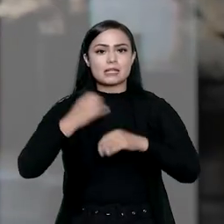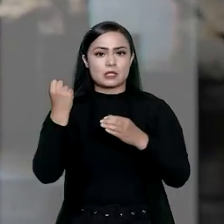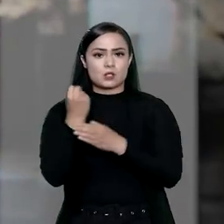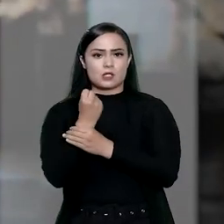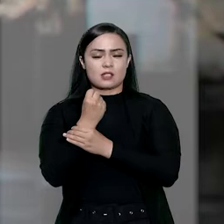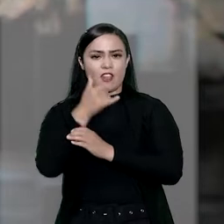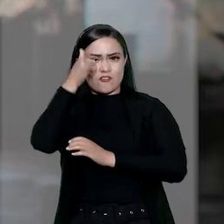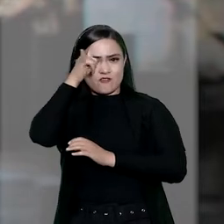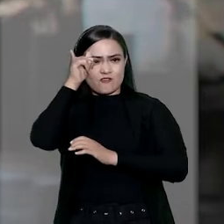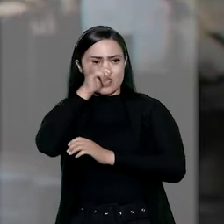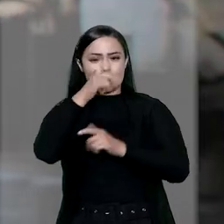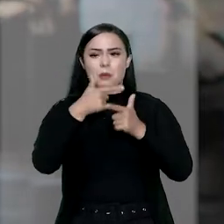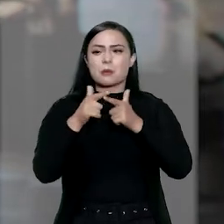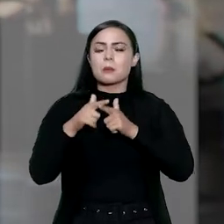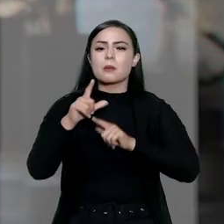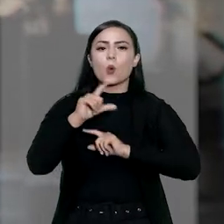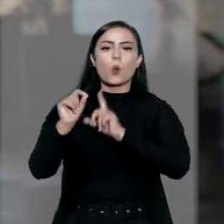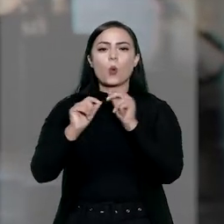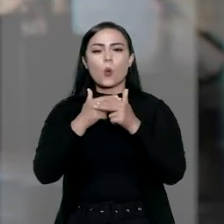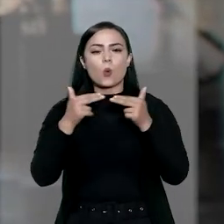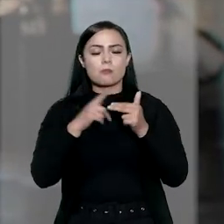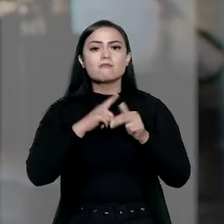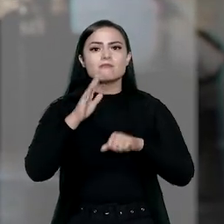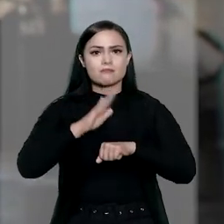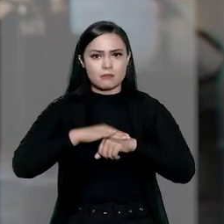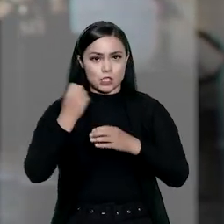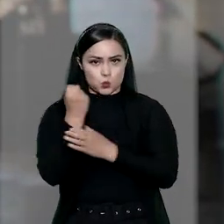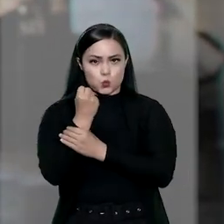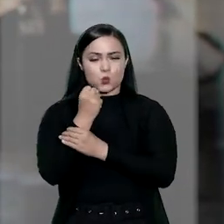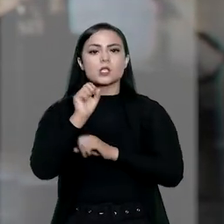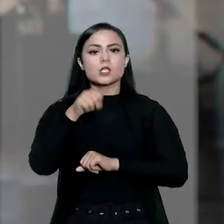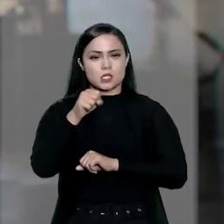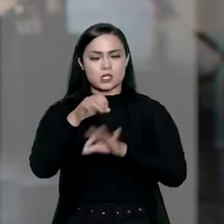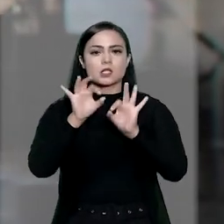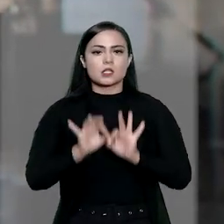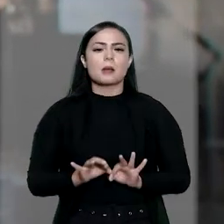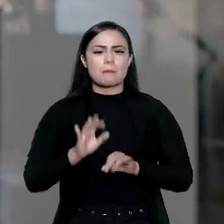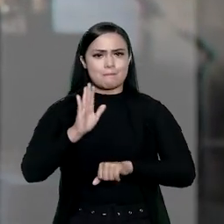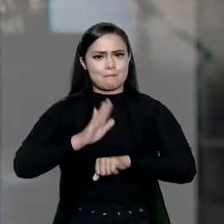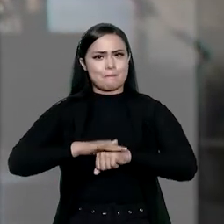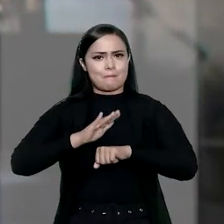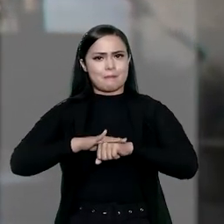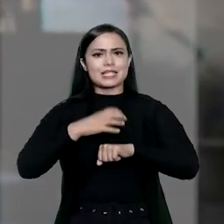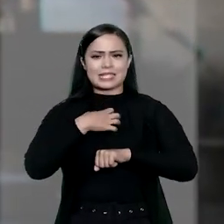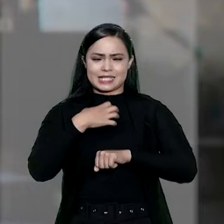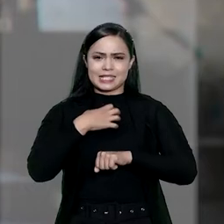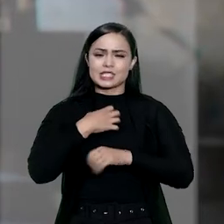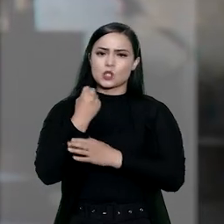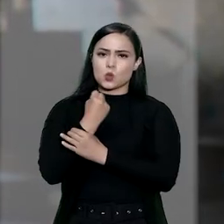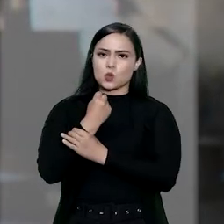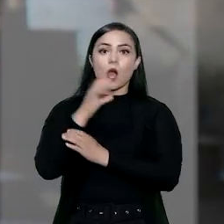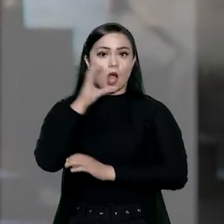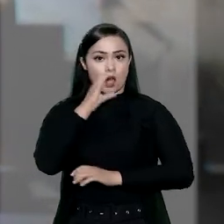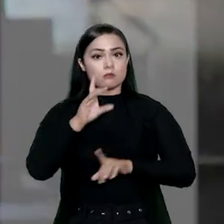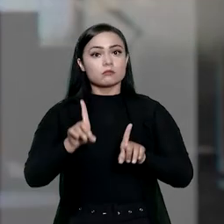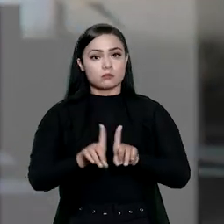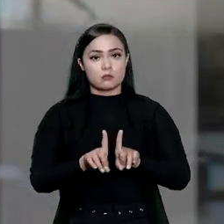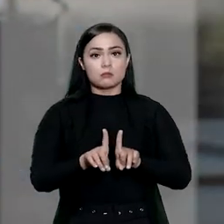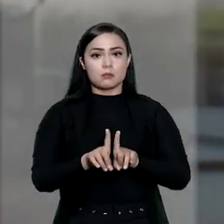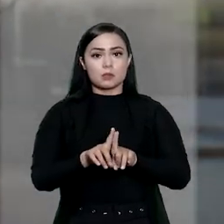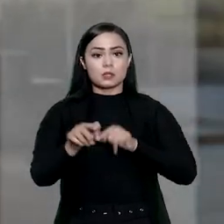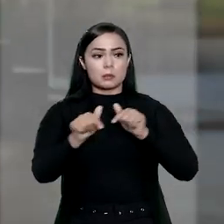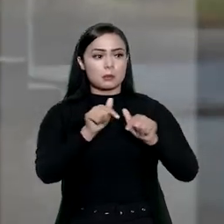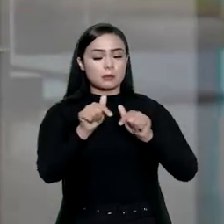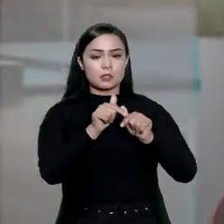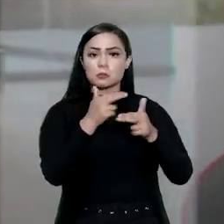evita acidente com outras pessoas. Então você se sente mais seguro com ele? Sim, com certeza. Eu me sinto mais seguro e mais ágil também para